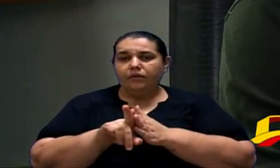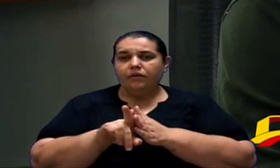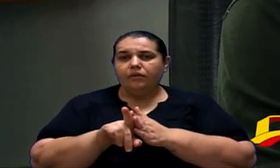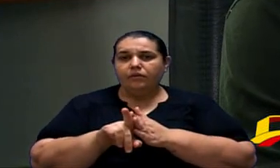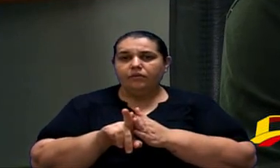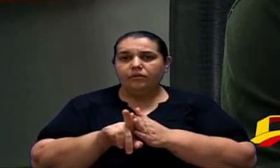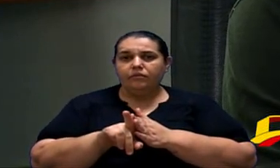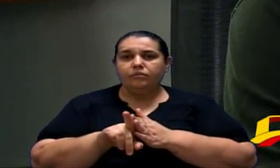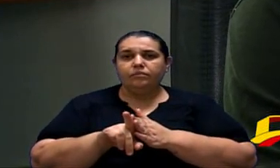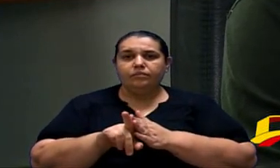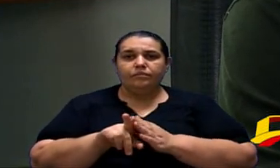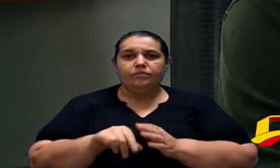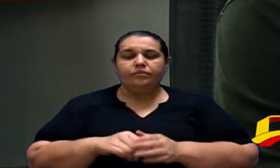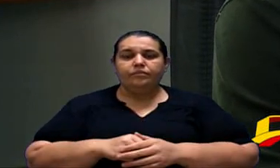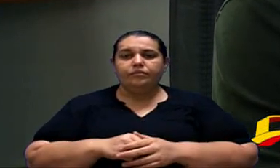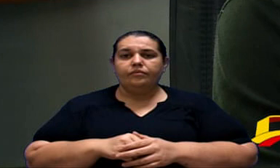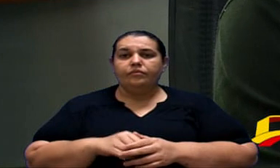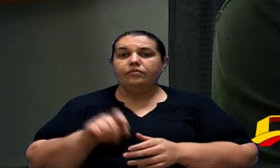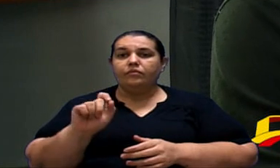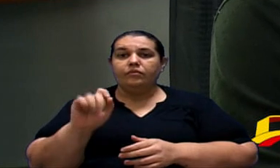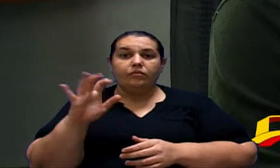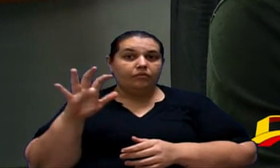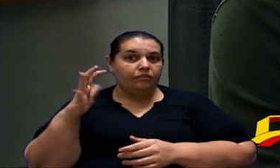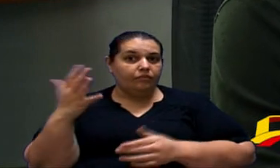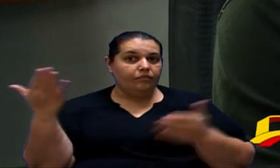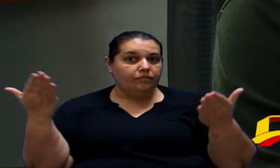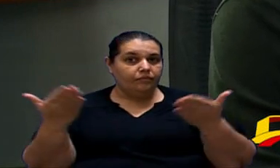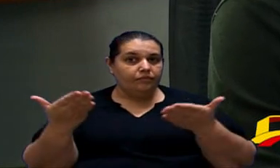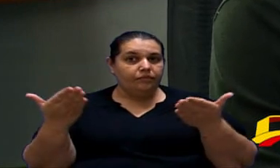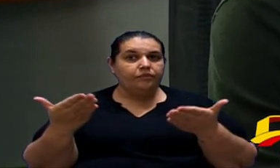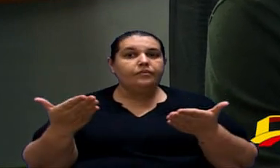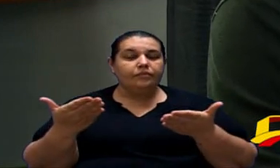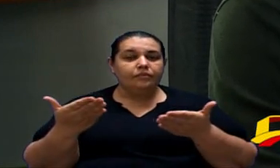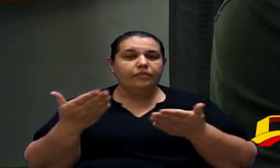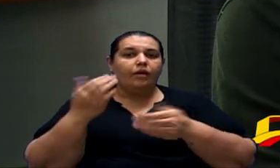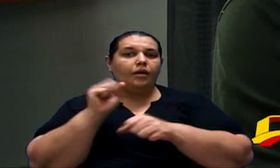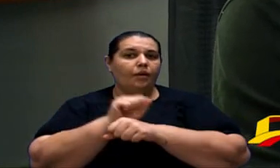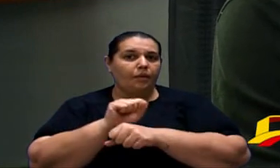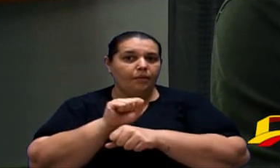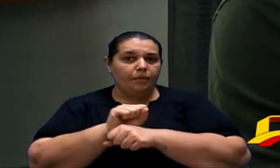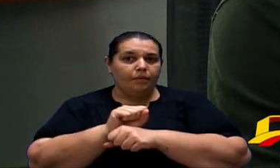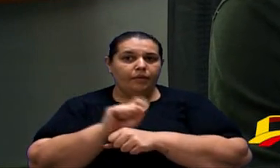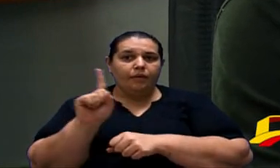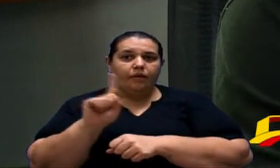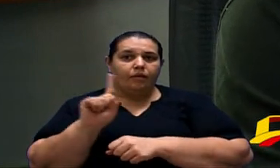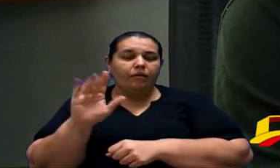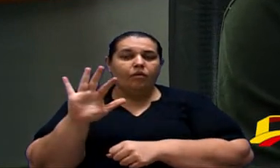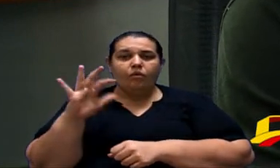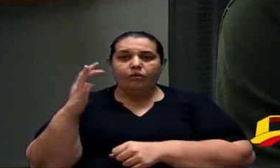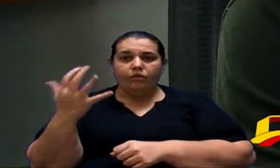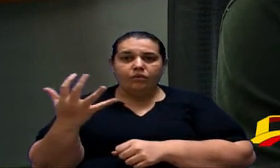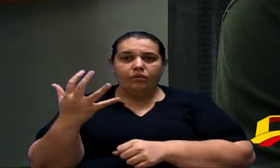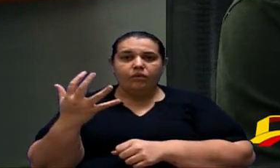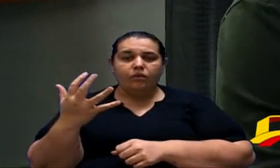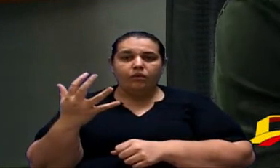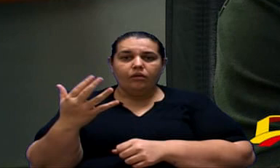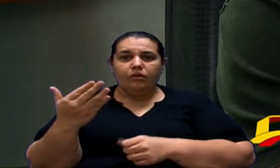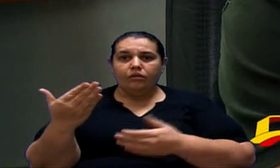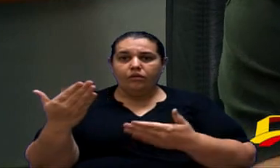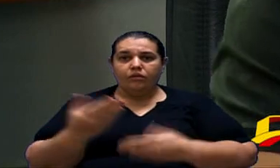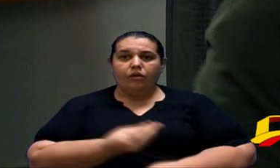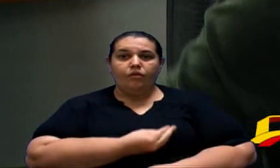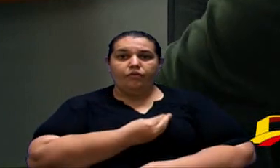alguma algo que aconteceu hoje que eu esperava mas não aconteceu que era a presença do